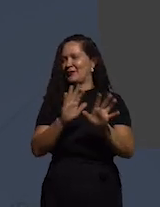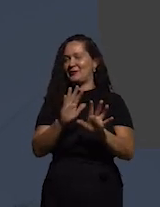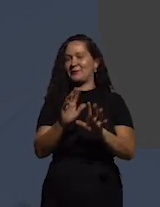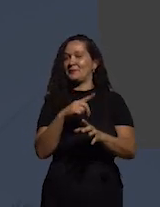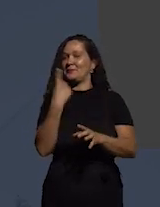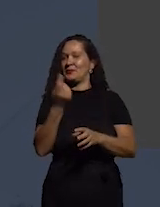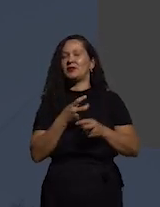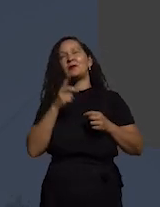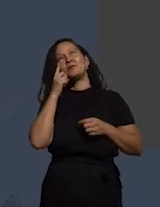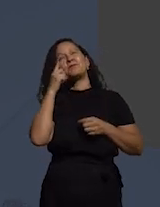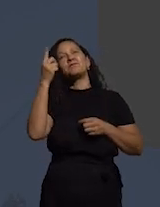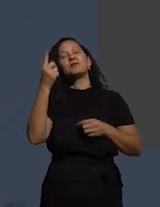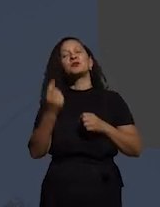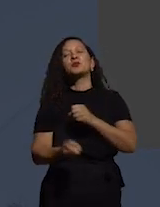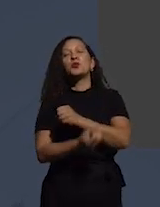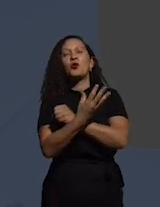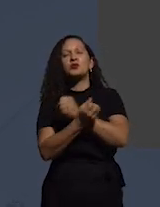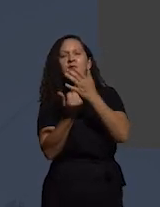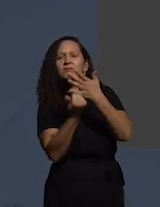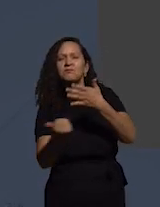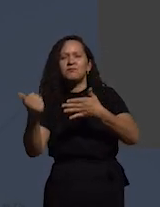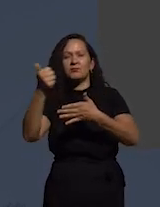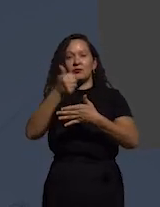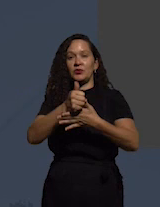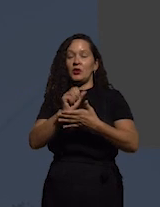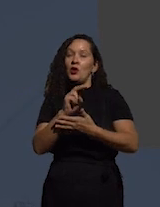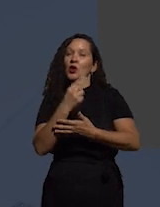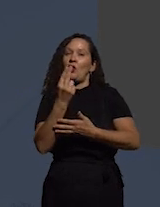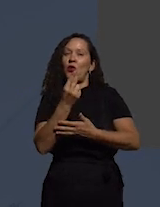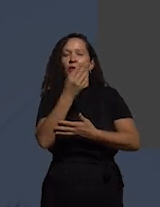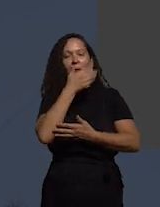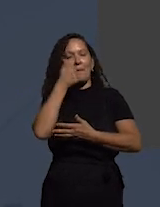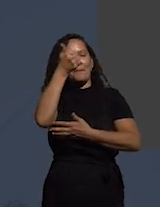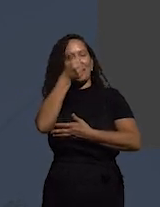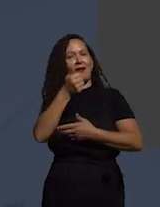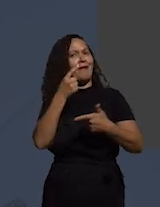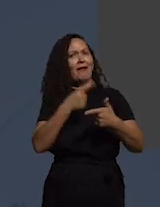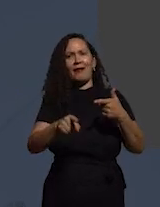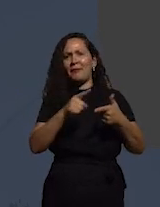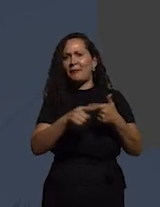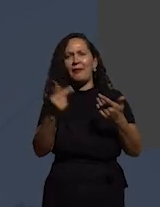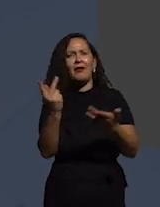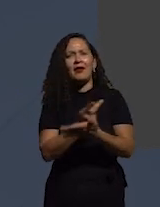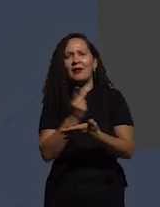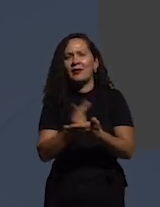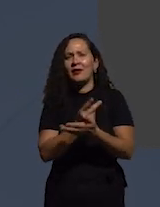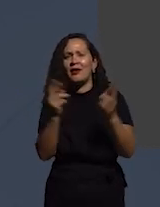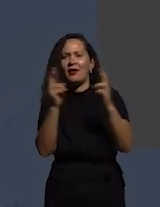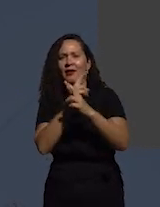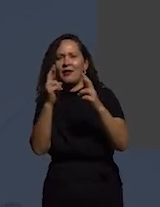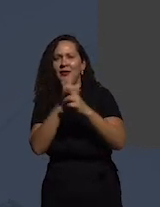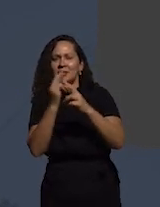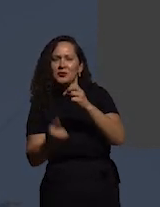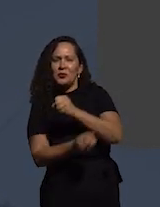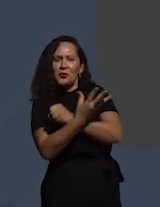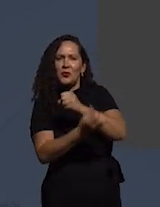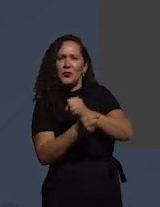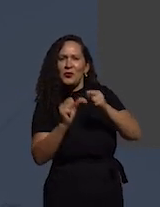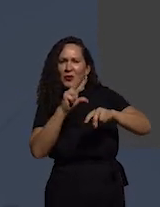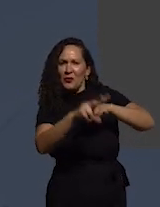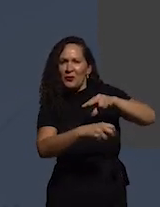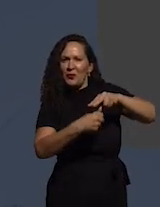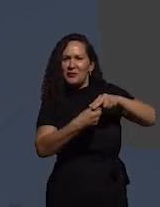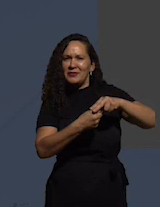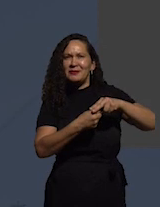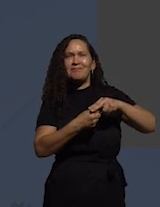com isso como se ela fosse um privilégio ou uma vantagem indevida e a relação entre o suborno e a corrupção é muito mais